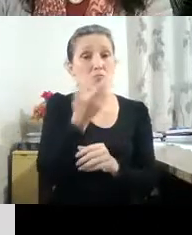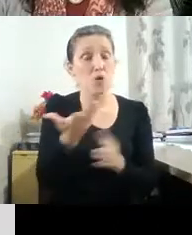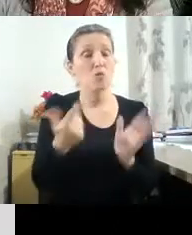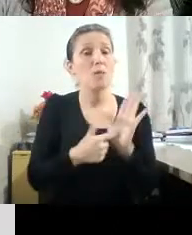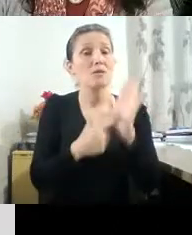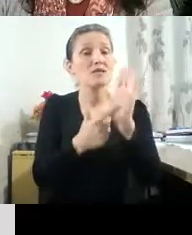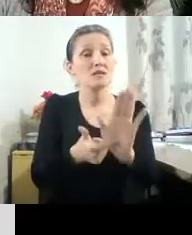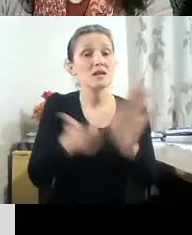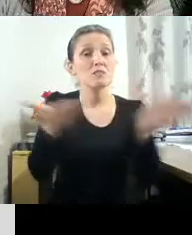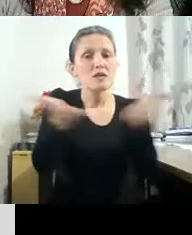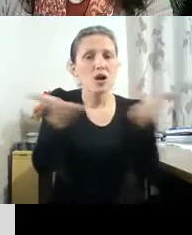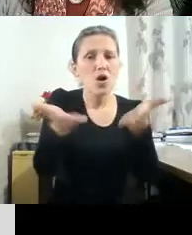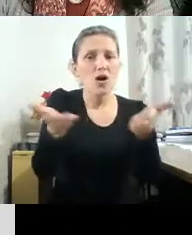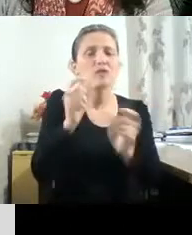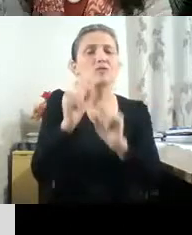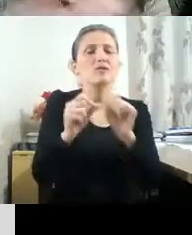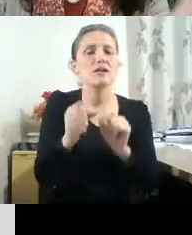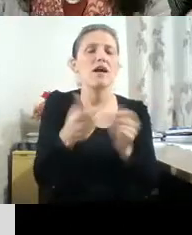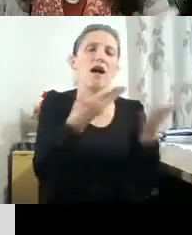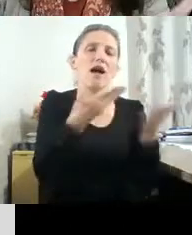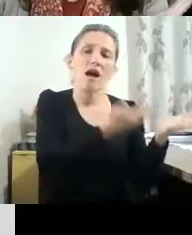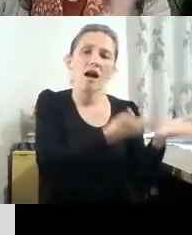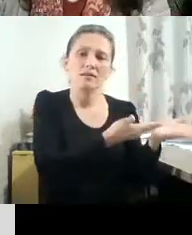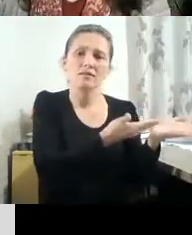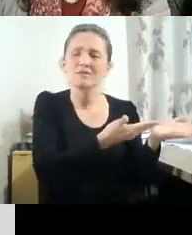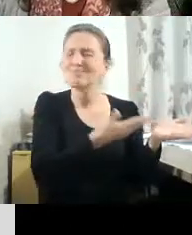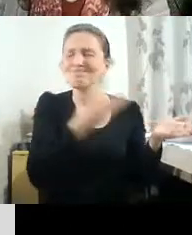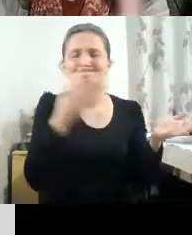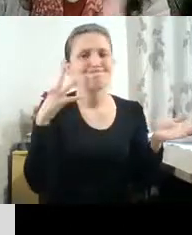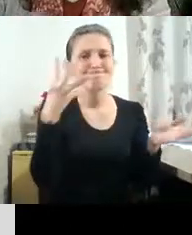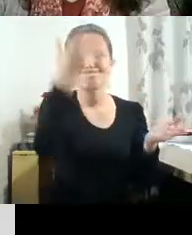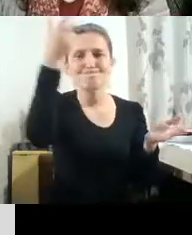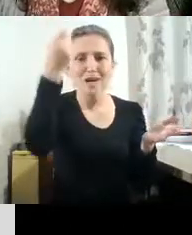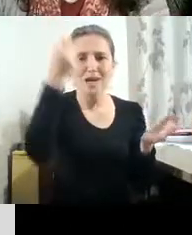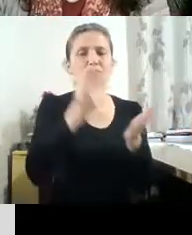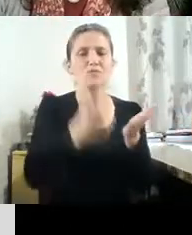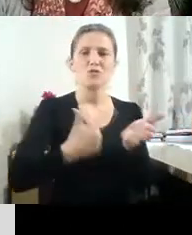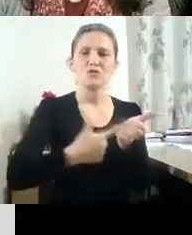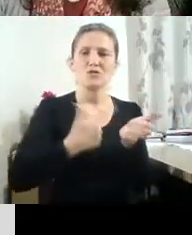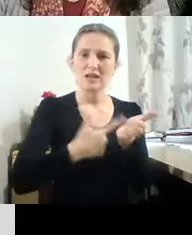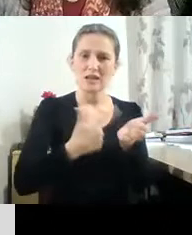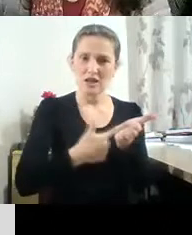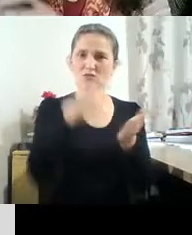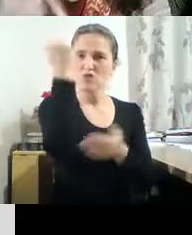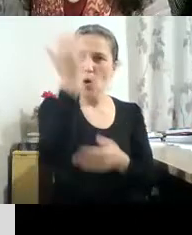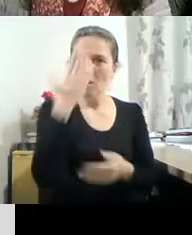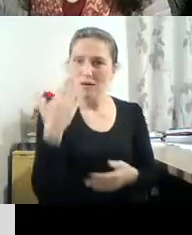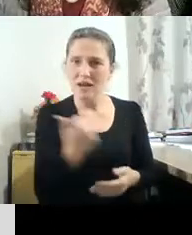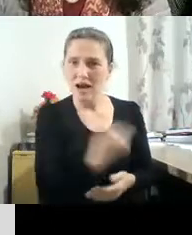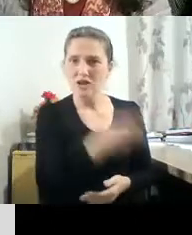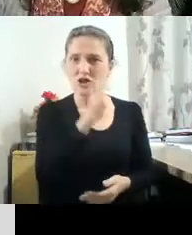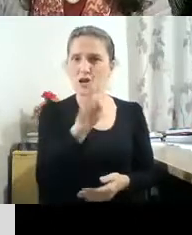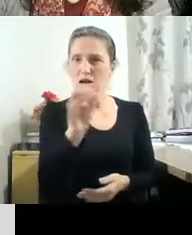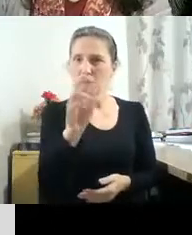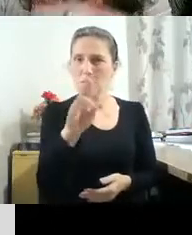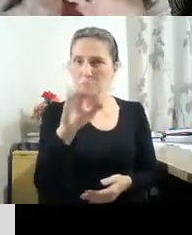agora esse produto de tudo isso que estou falando, essa homenagem. Então, vou passar a